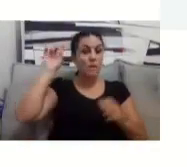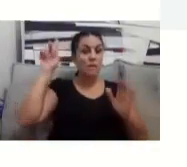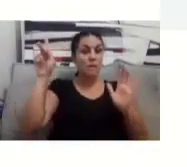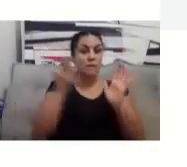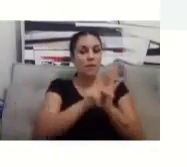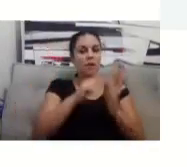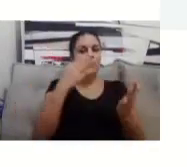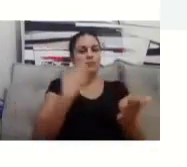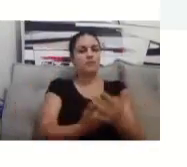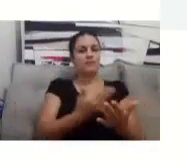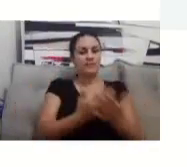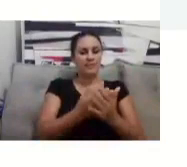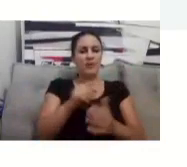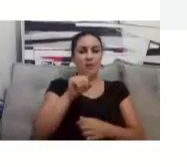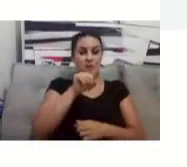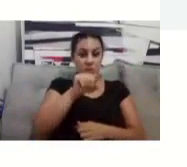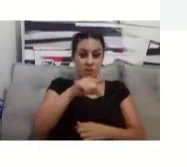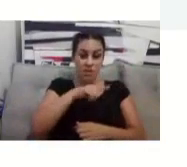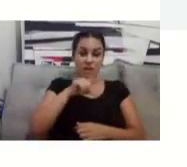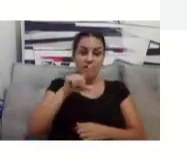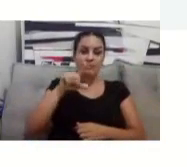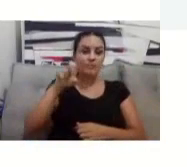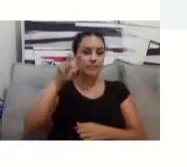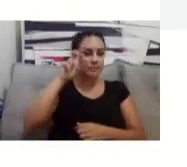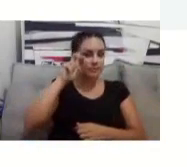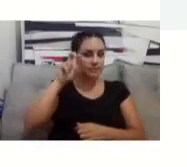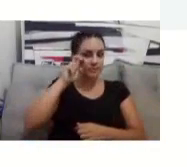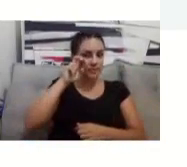esporadicamente outros dias da semana, com